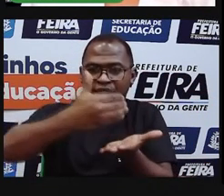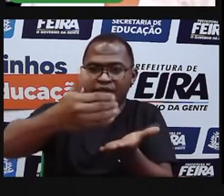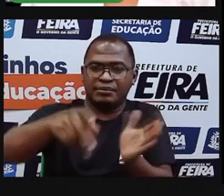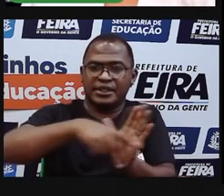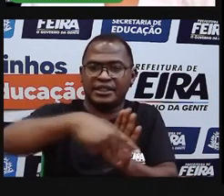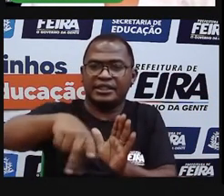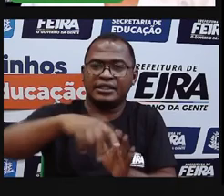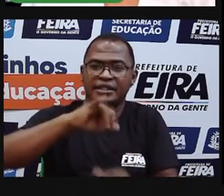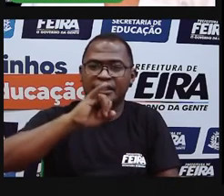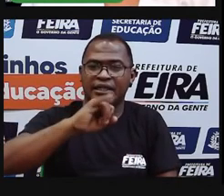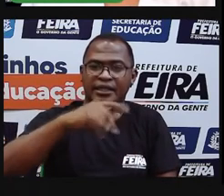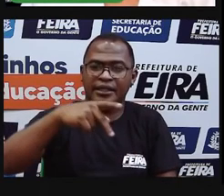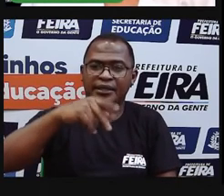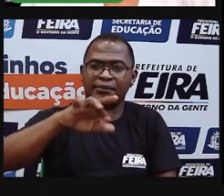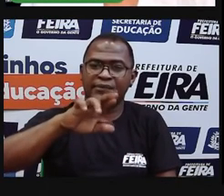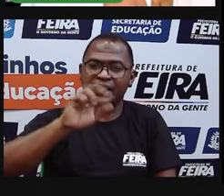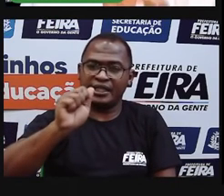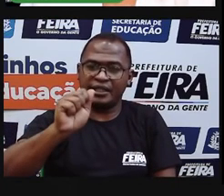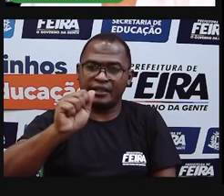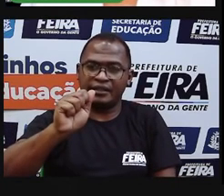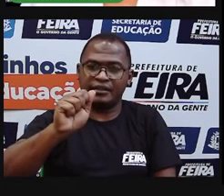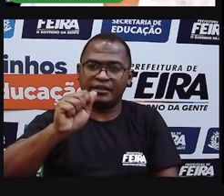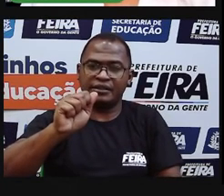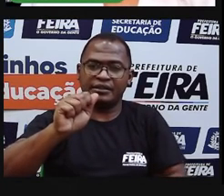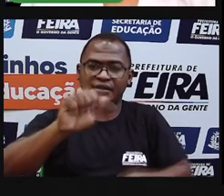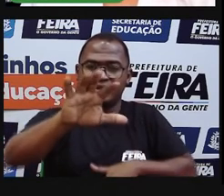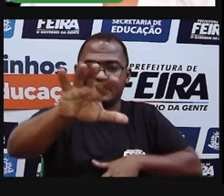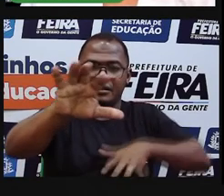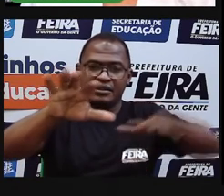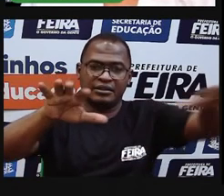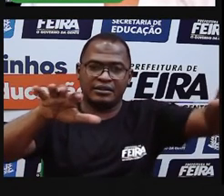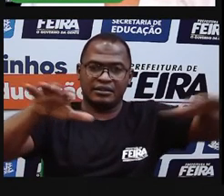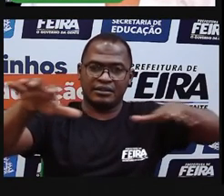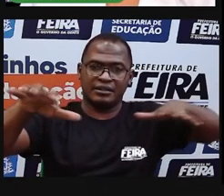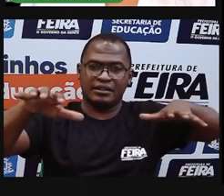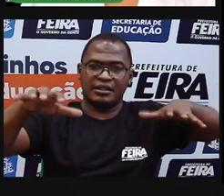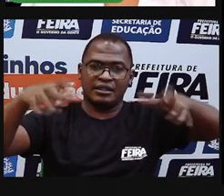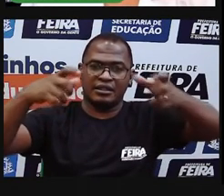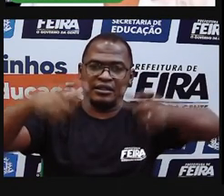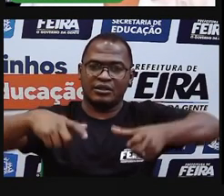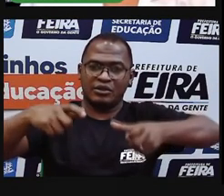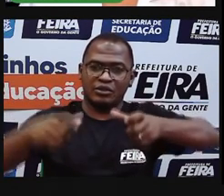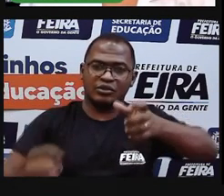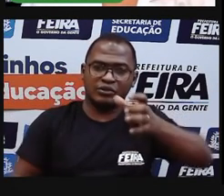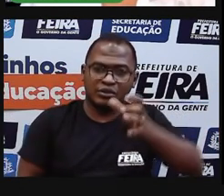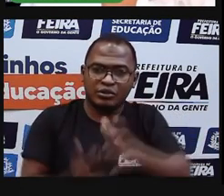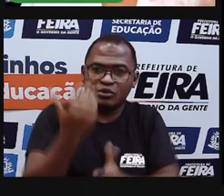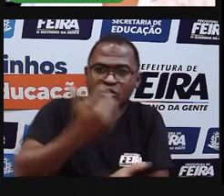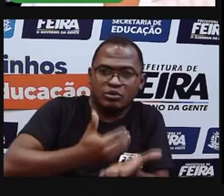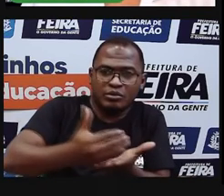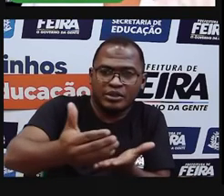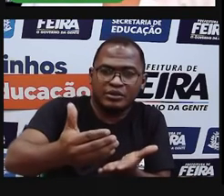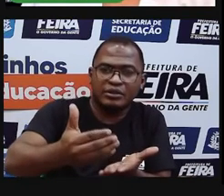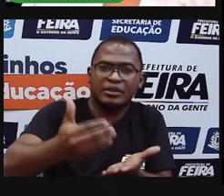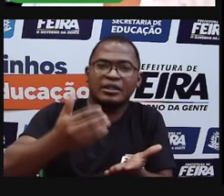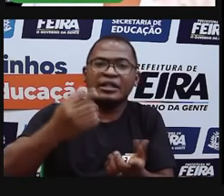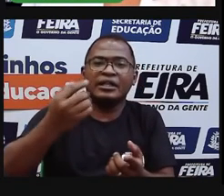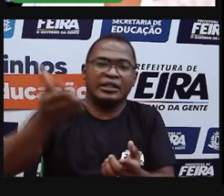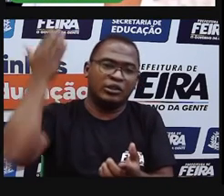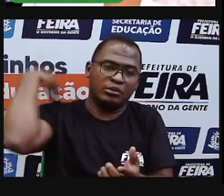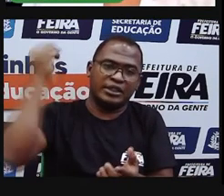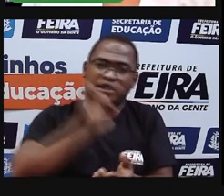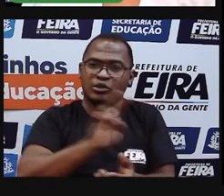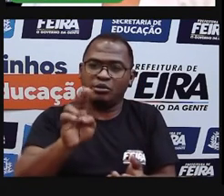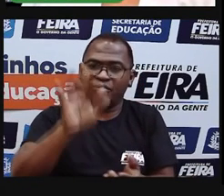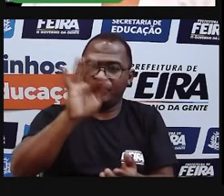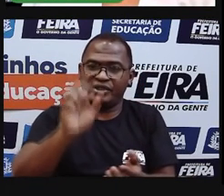atual município de Ipirá. Então, esse é um pouco do início da história da nossa cidade, que nem sempre se chamou Feira de